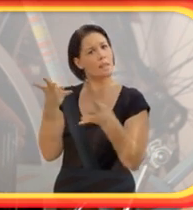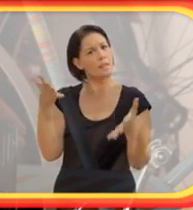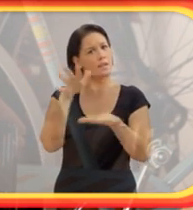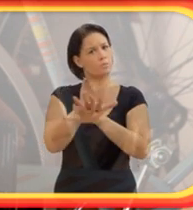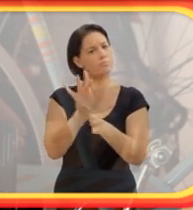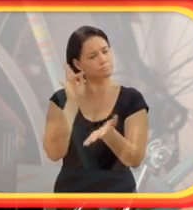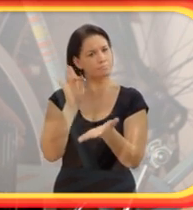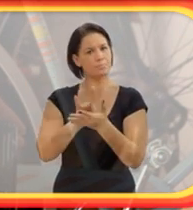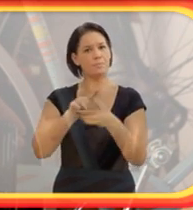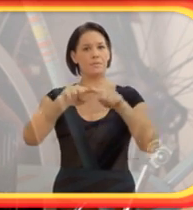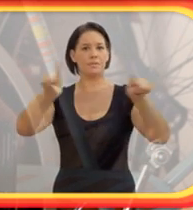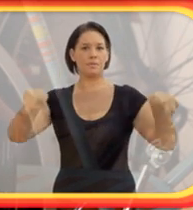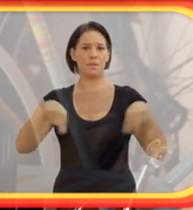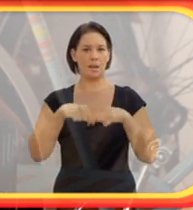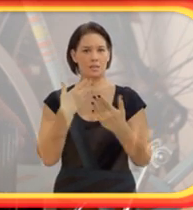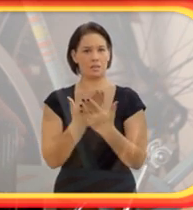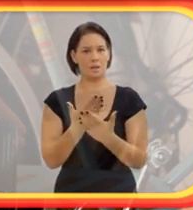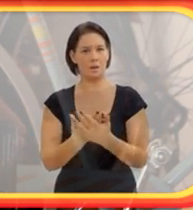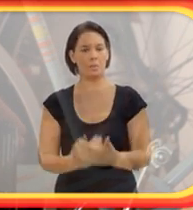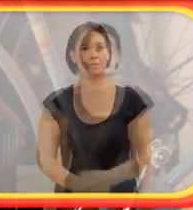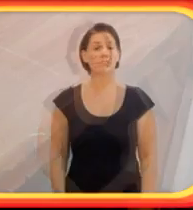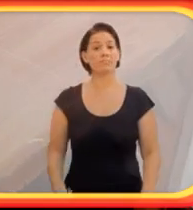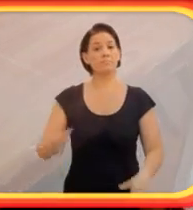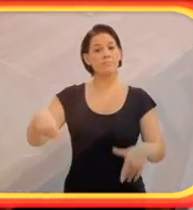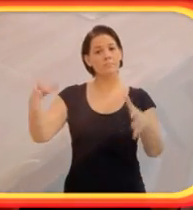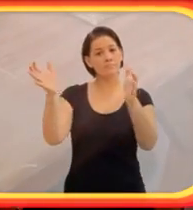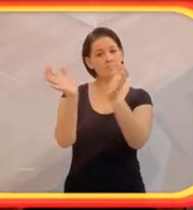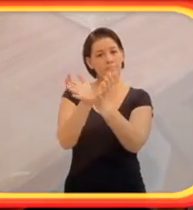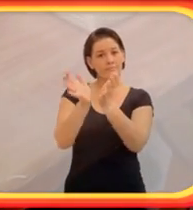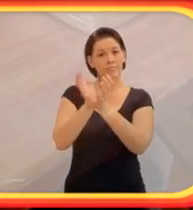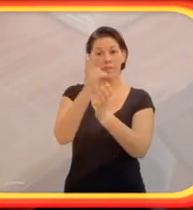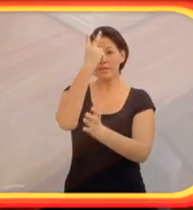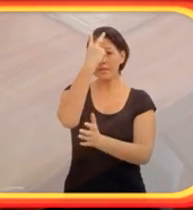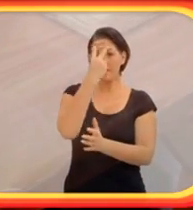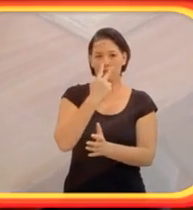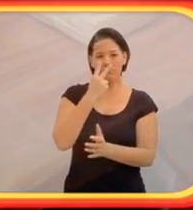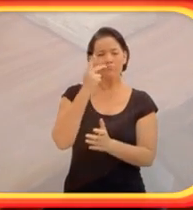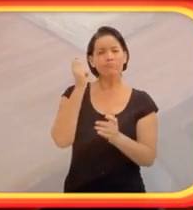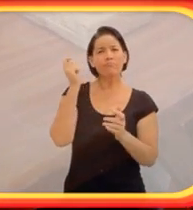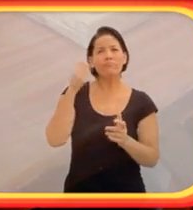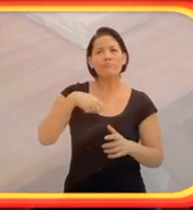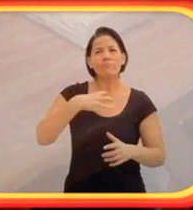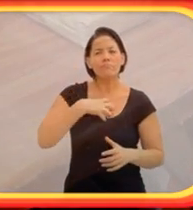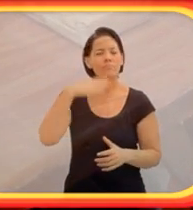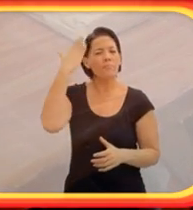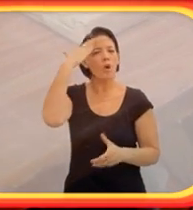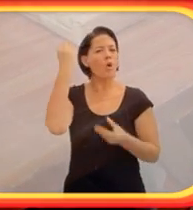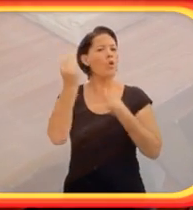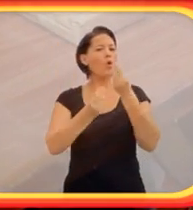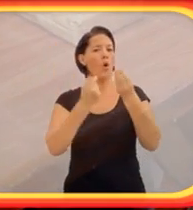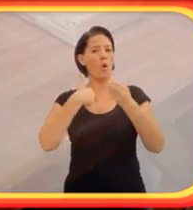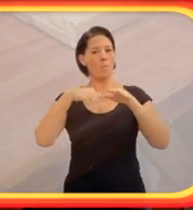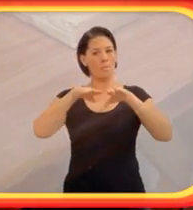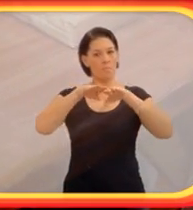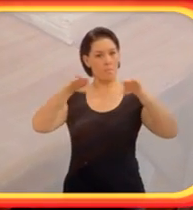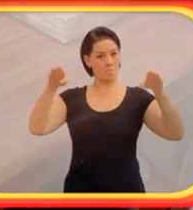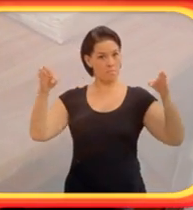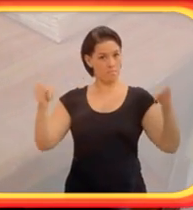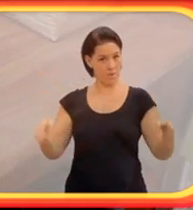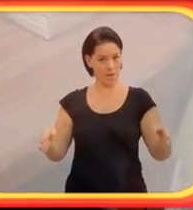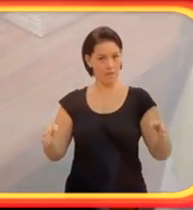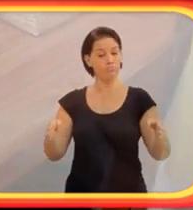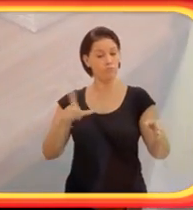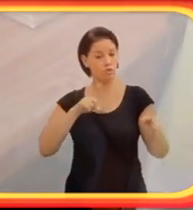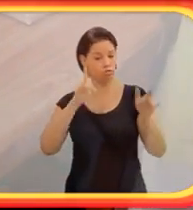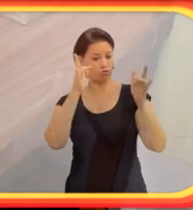realmente com a inclusão na sala de aula. Para os deficientes visuais poderem entender, a minha bancada, a minha mesa,